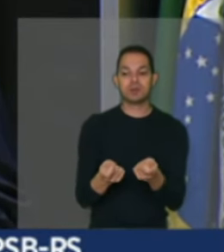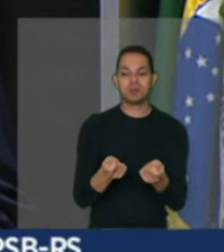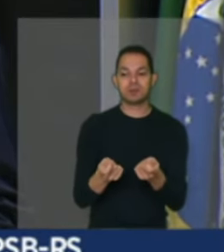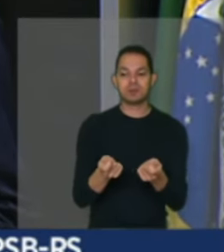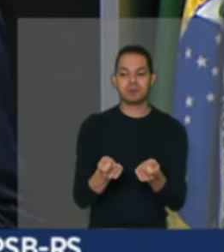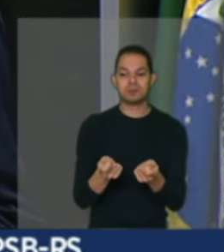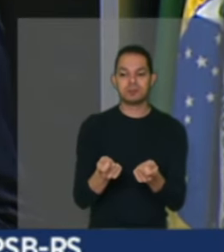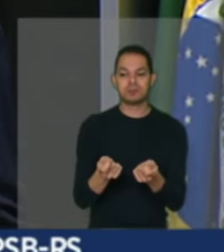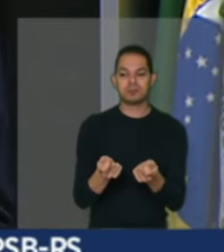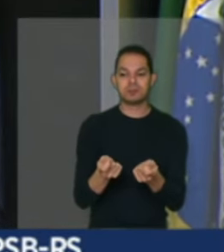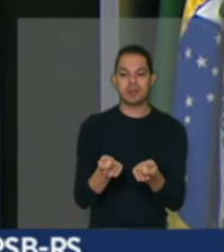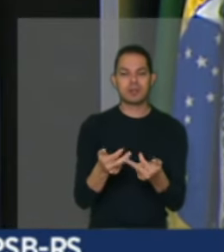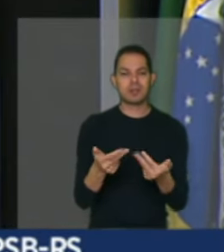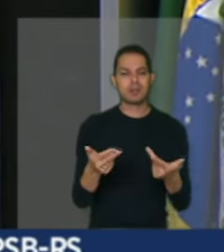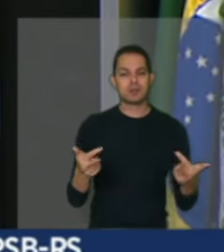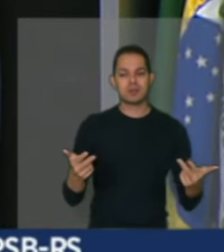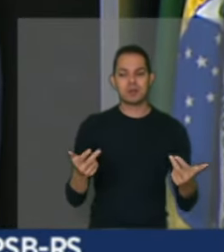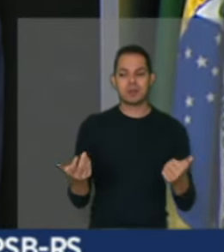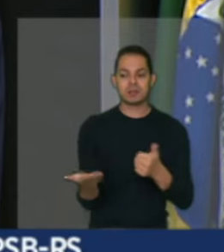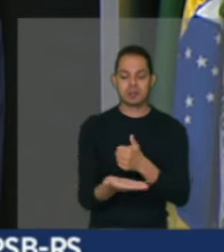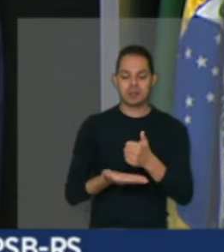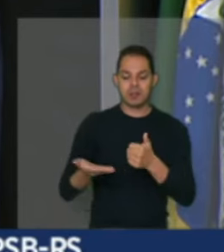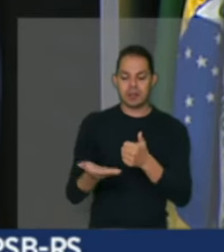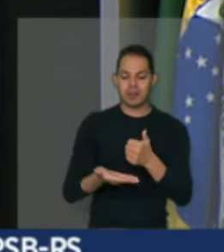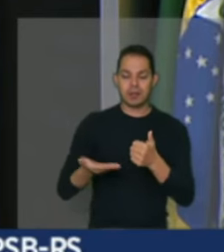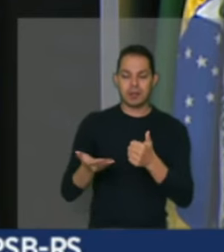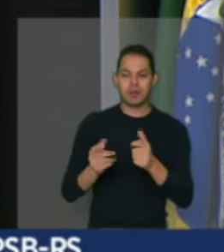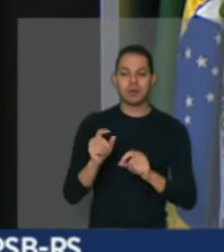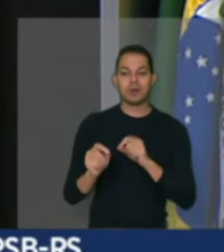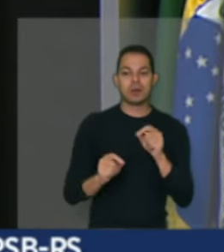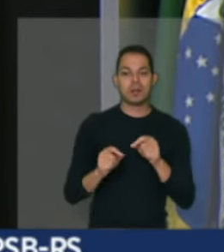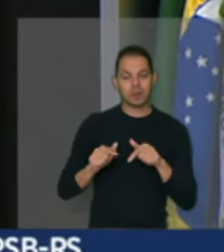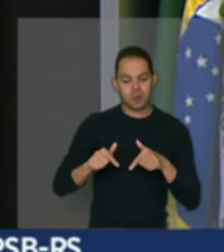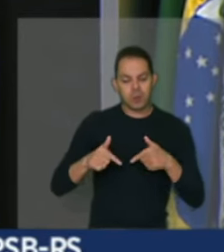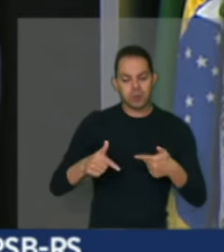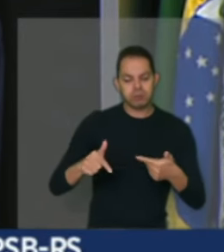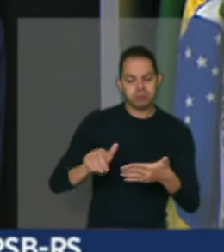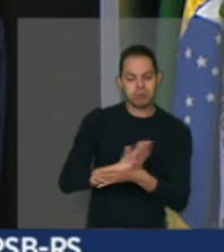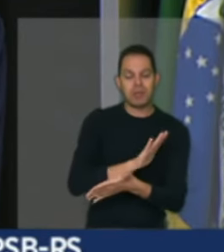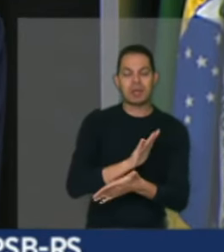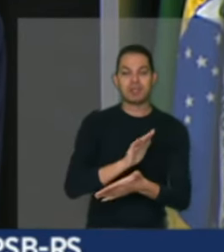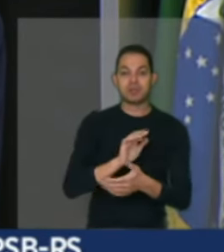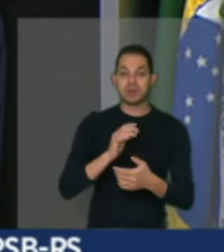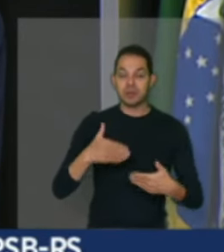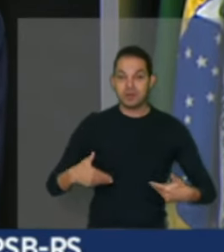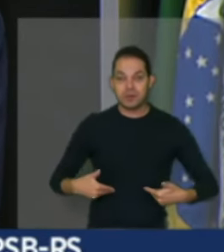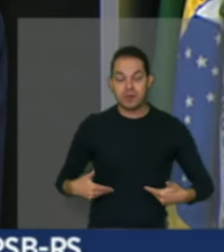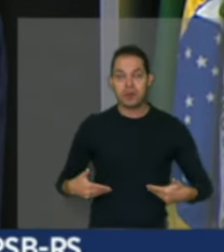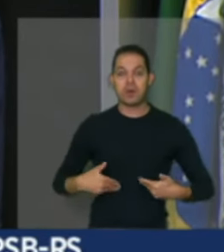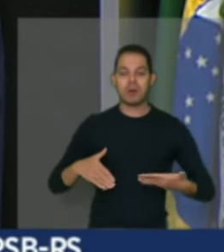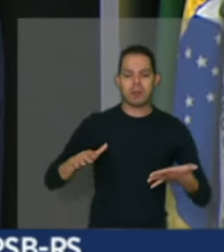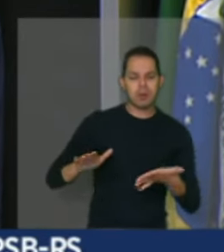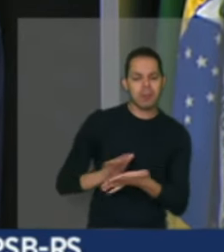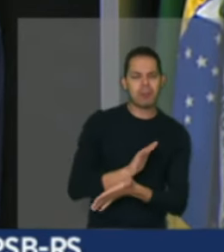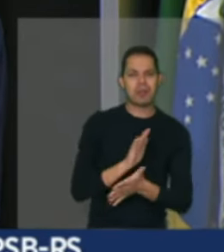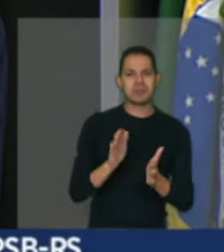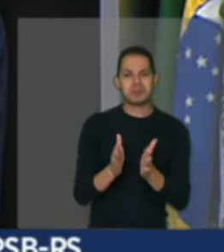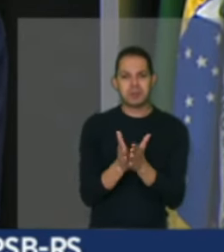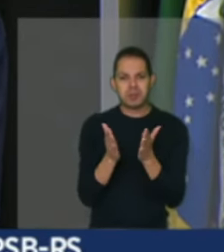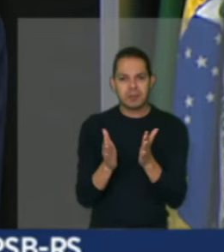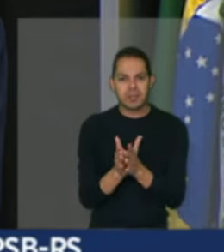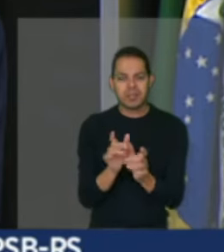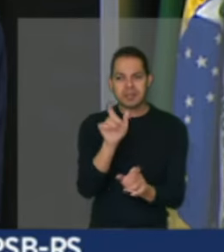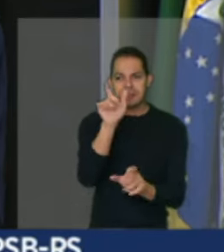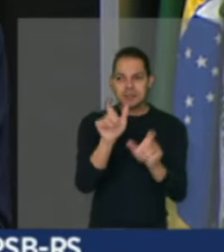das coisas mais essenciais, que são o combate à fome, à miséria, e que todos possam ter vida, e que vida em